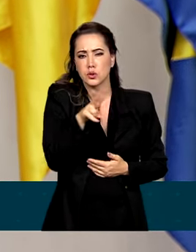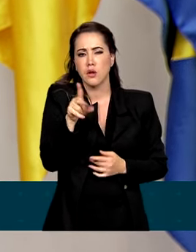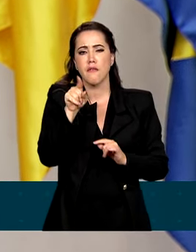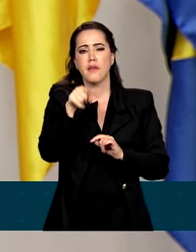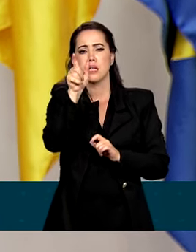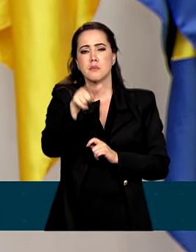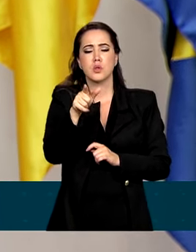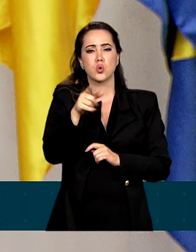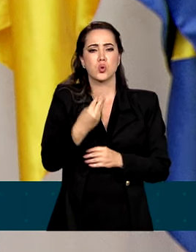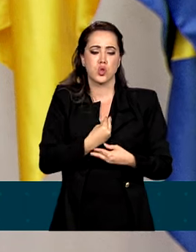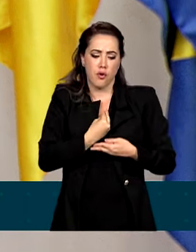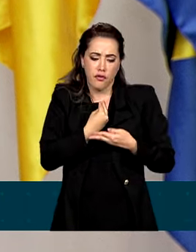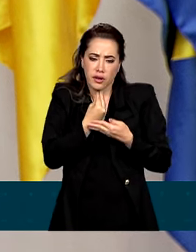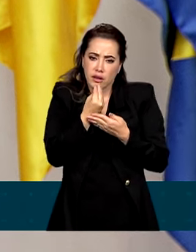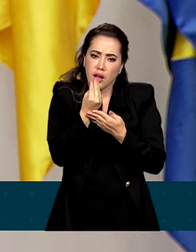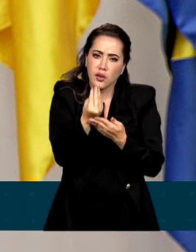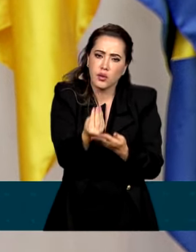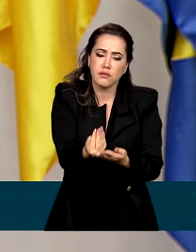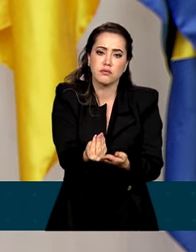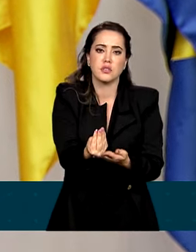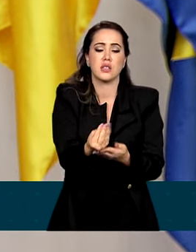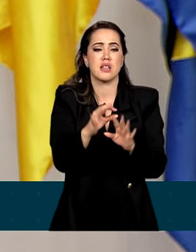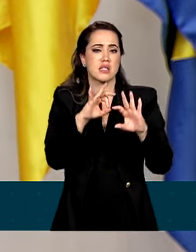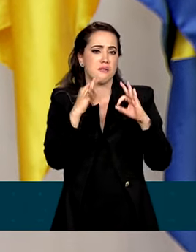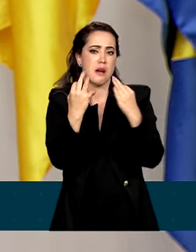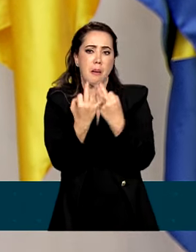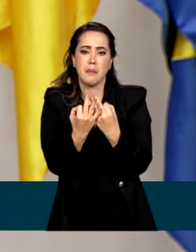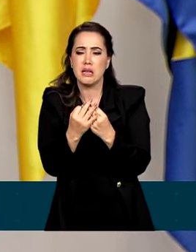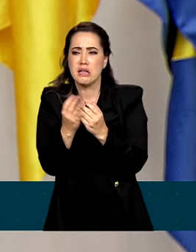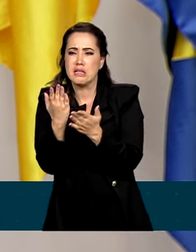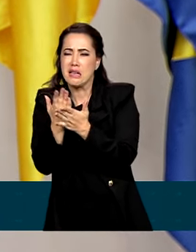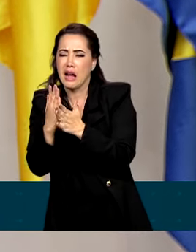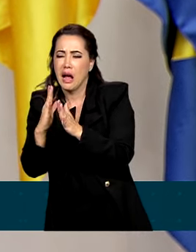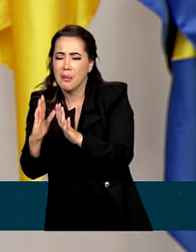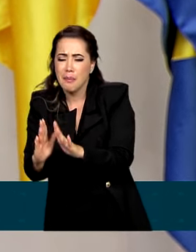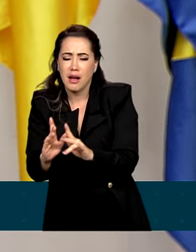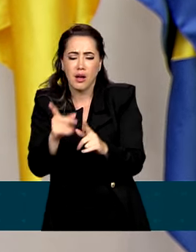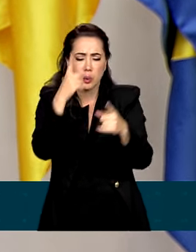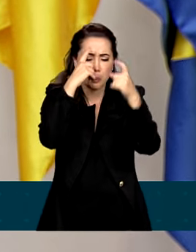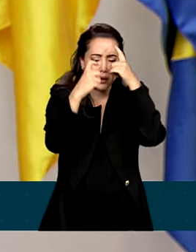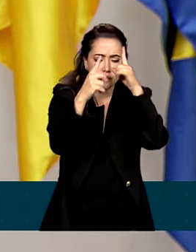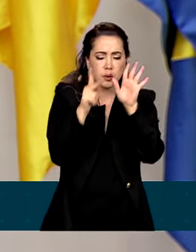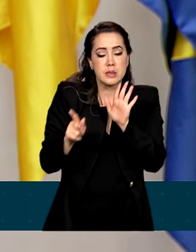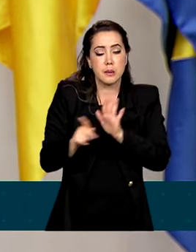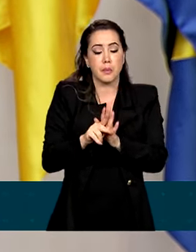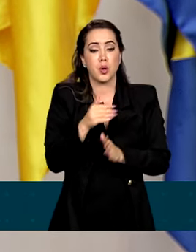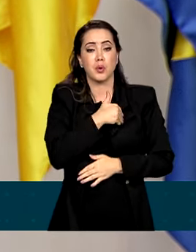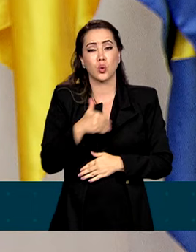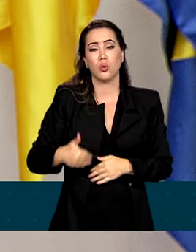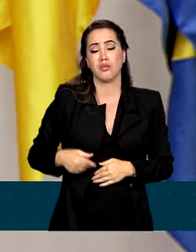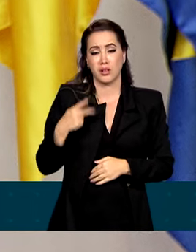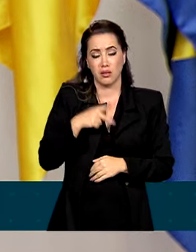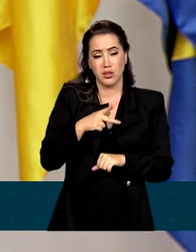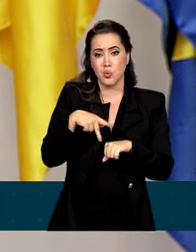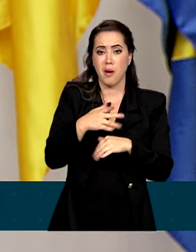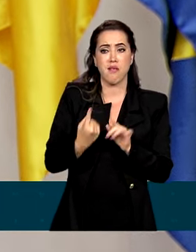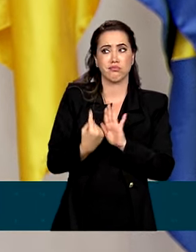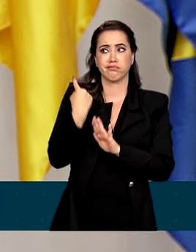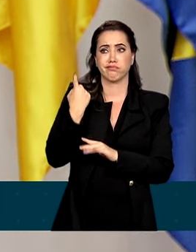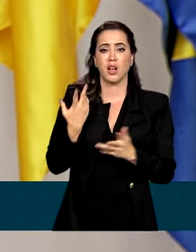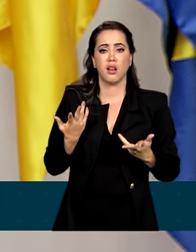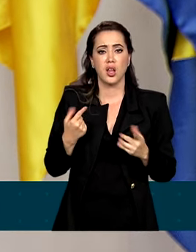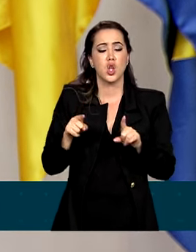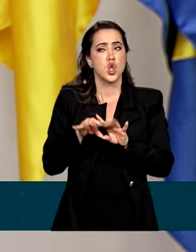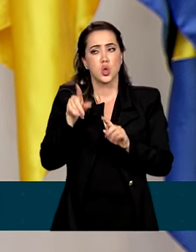melhores anos por esse país, as famílias que foram destroçadas pela violência de Estado e todos aqueles e aquelas que não